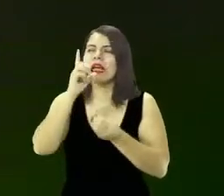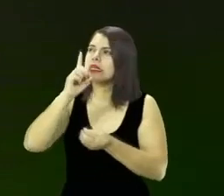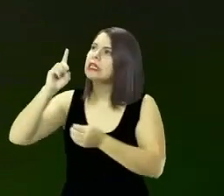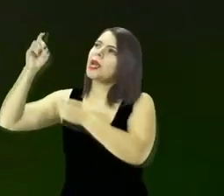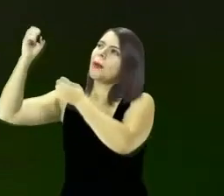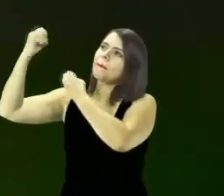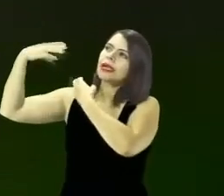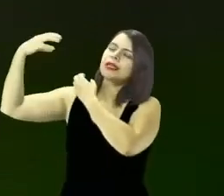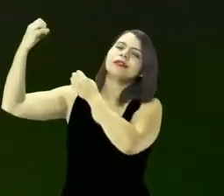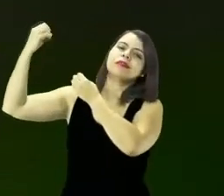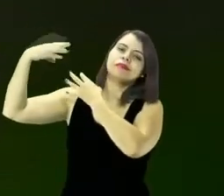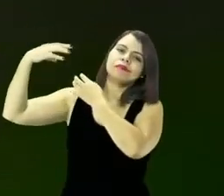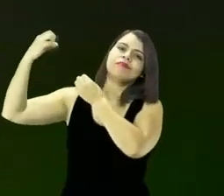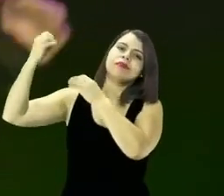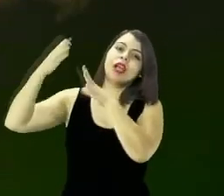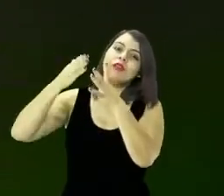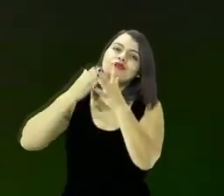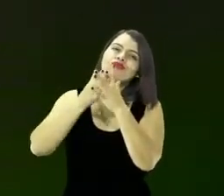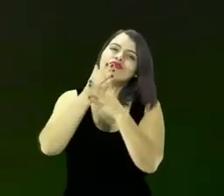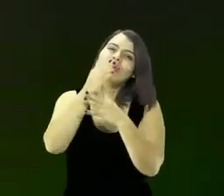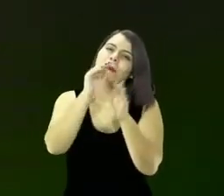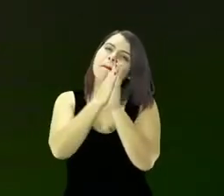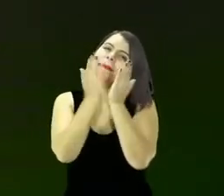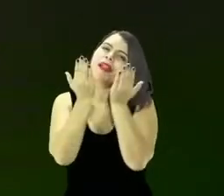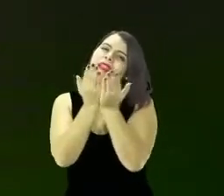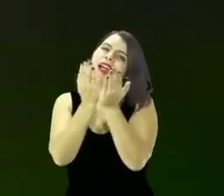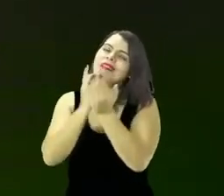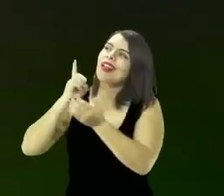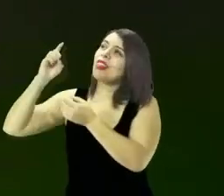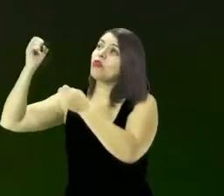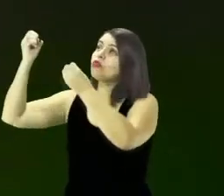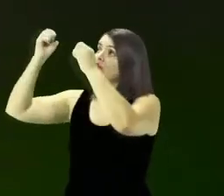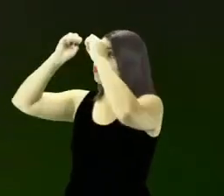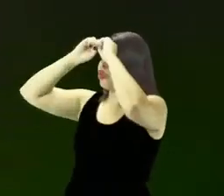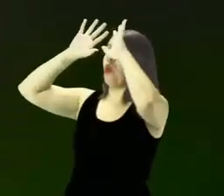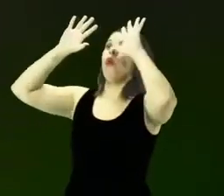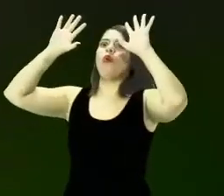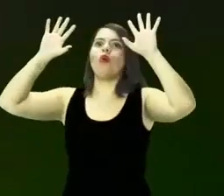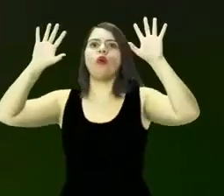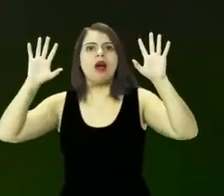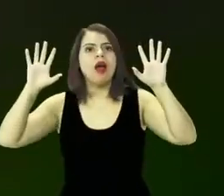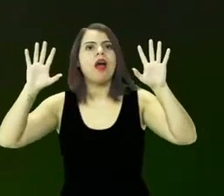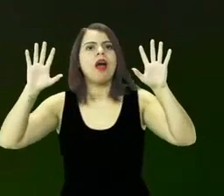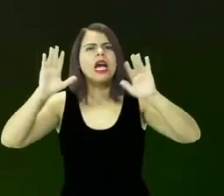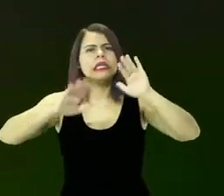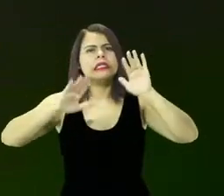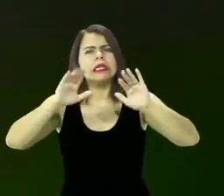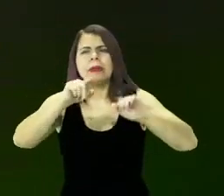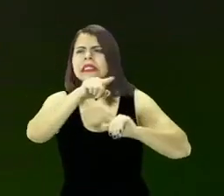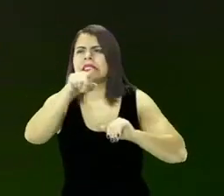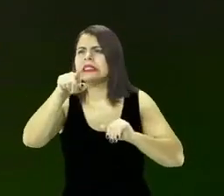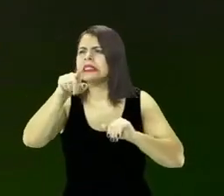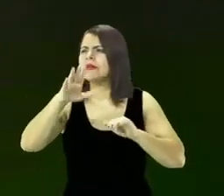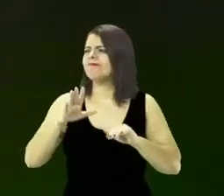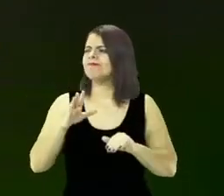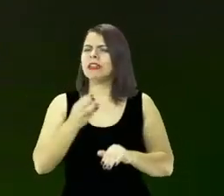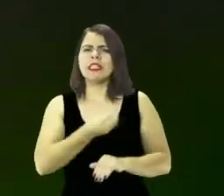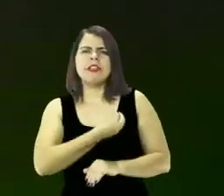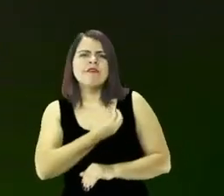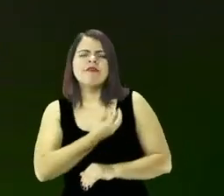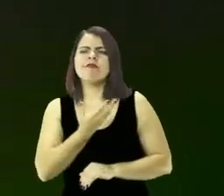sua palavra. Deus sempre vai jogar a luz na nossa vida. Imagina que a nossa vida, algumas áreas da sua vida são como aquele